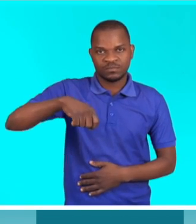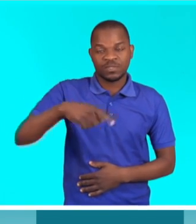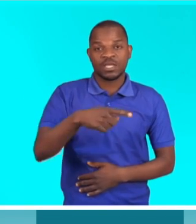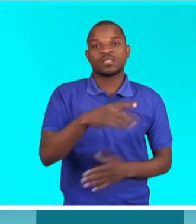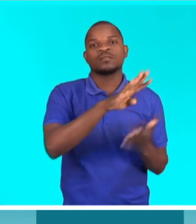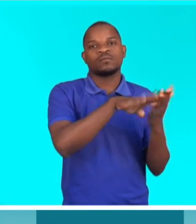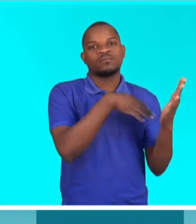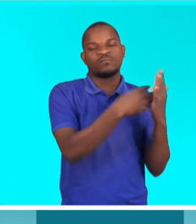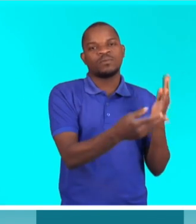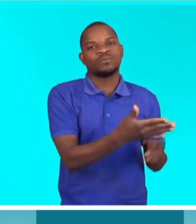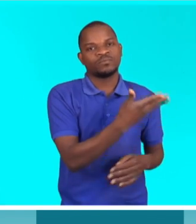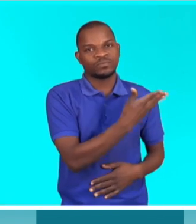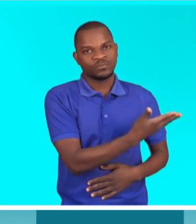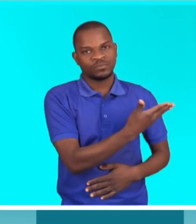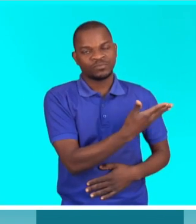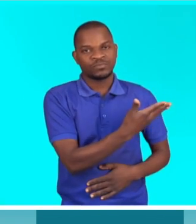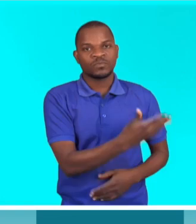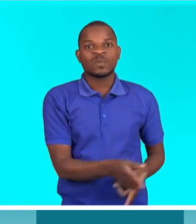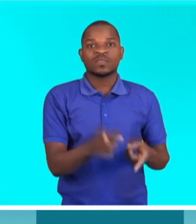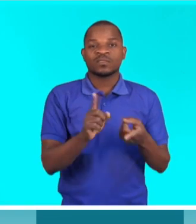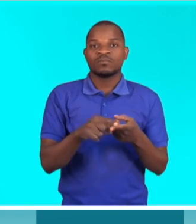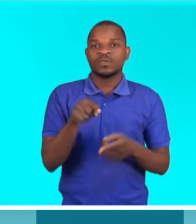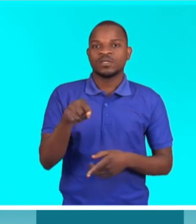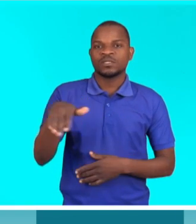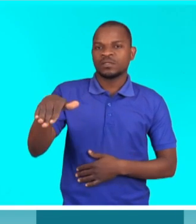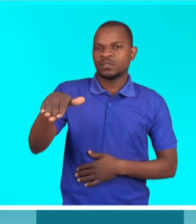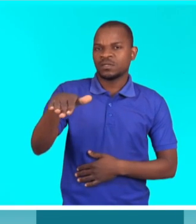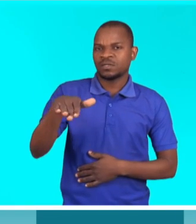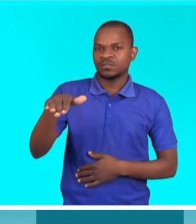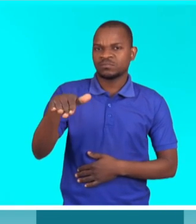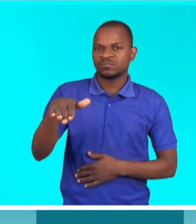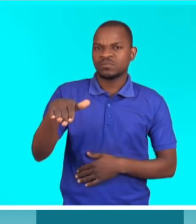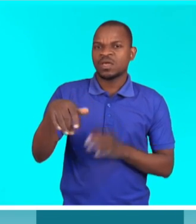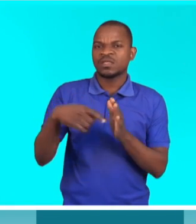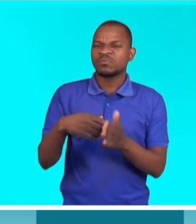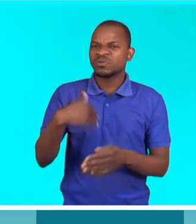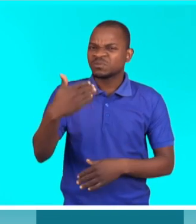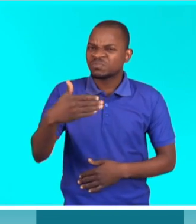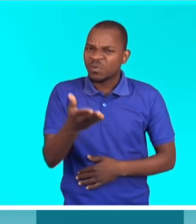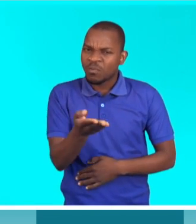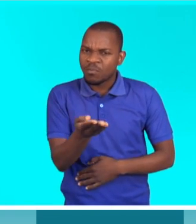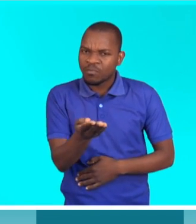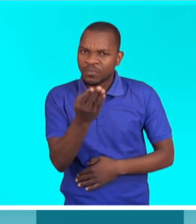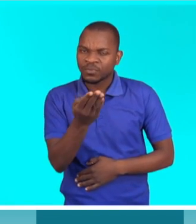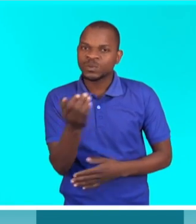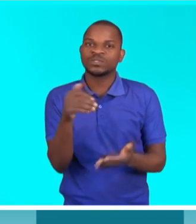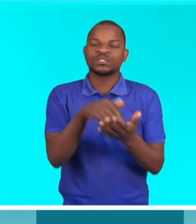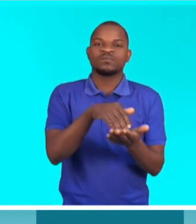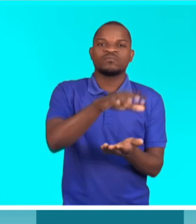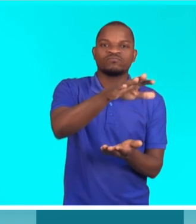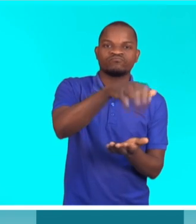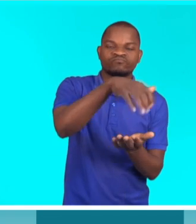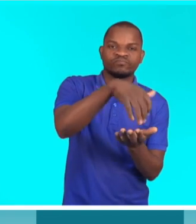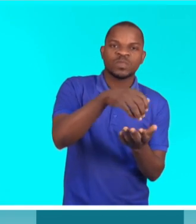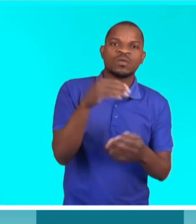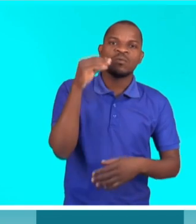este mapa aqui. Então, esta área aqui, onde vocês de manhã chegam para levantar pão, para além de distribuir